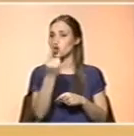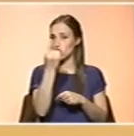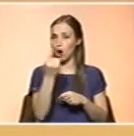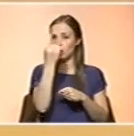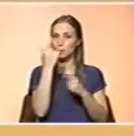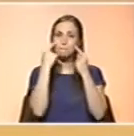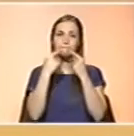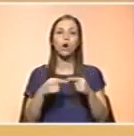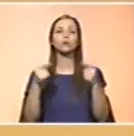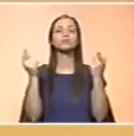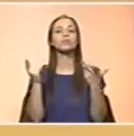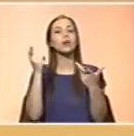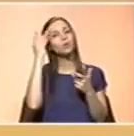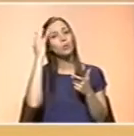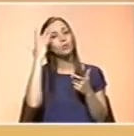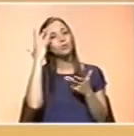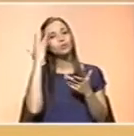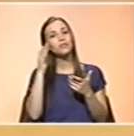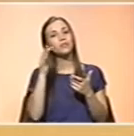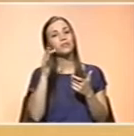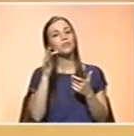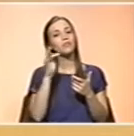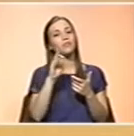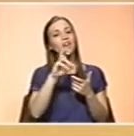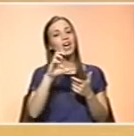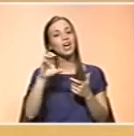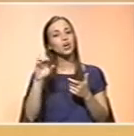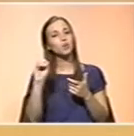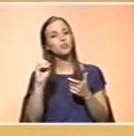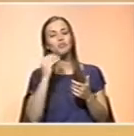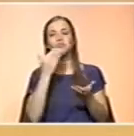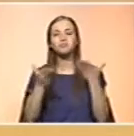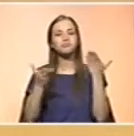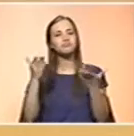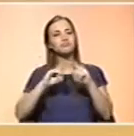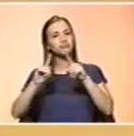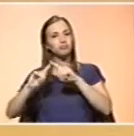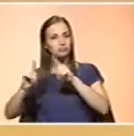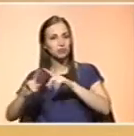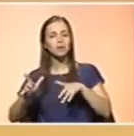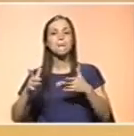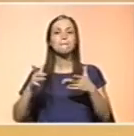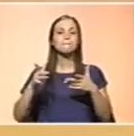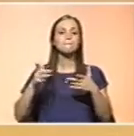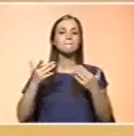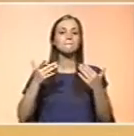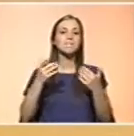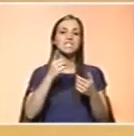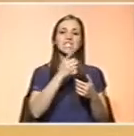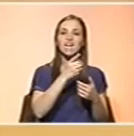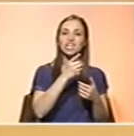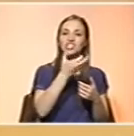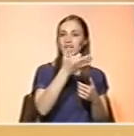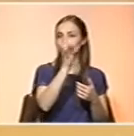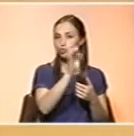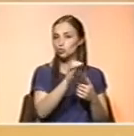valores de ferropénia variáveis, mas da ordem dos 6, 7% até valores